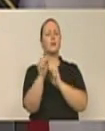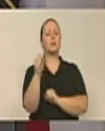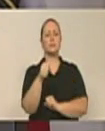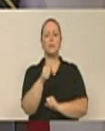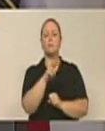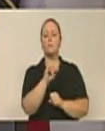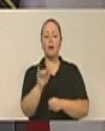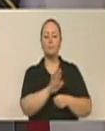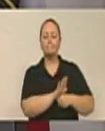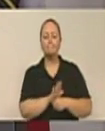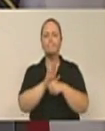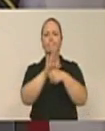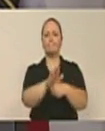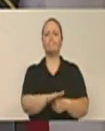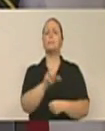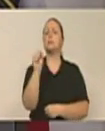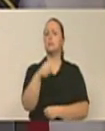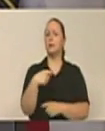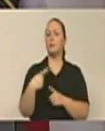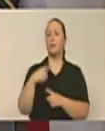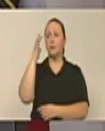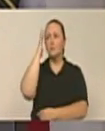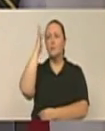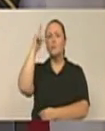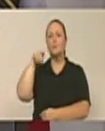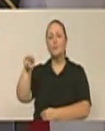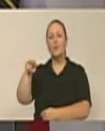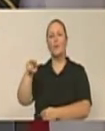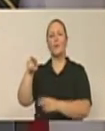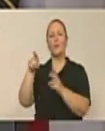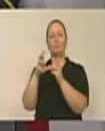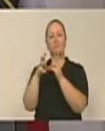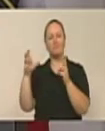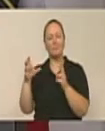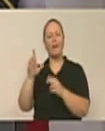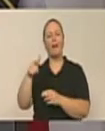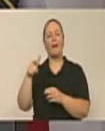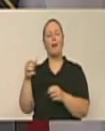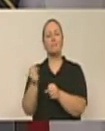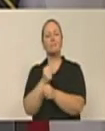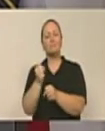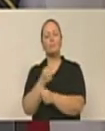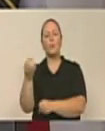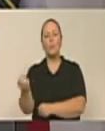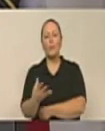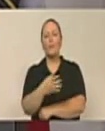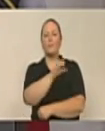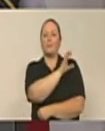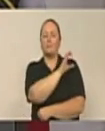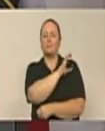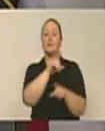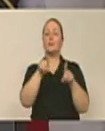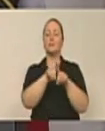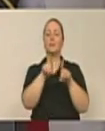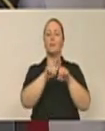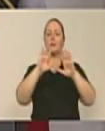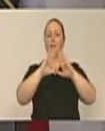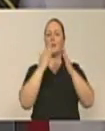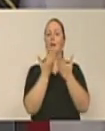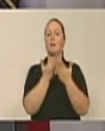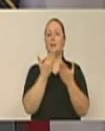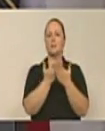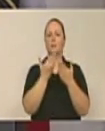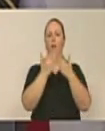a semente, o sonho da comunidade da Roberna de Chá de Manto e Transversais, e sobre os telhados dos Caiques, disse ser um de seus desejos